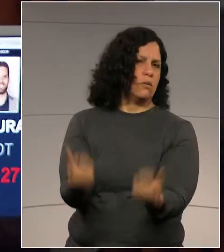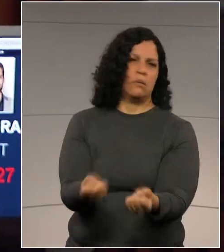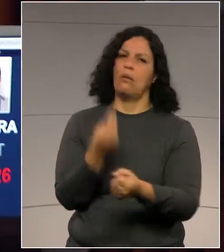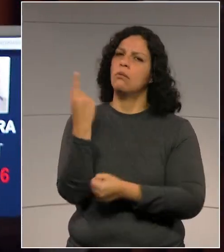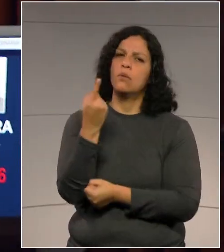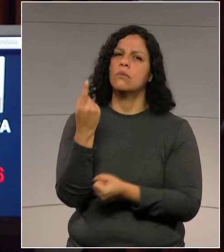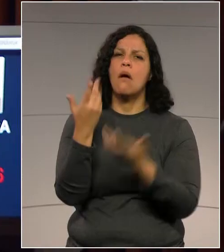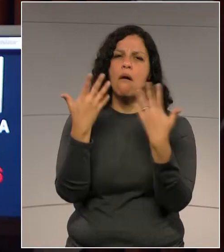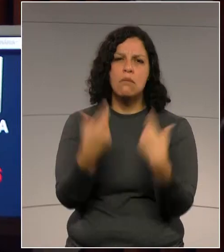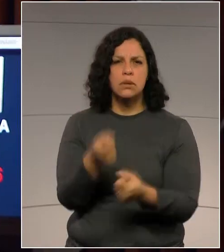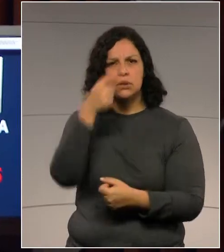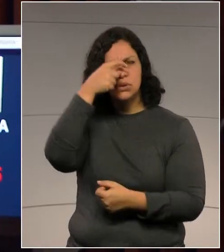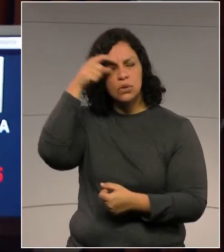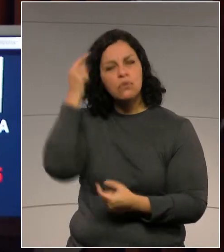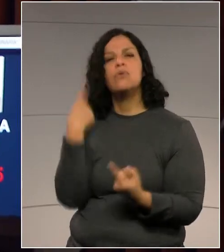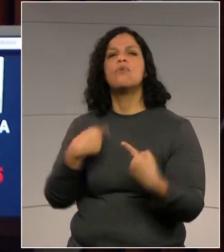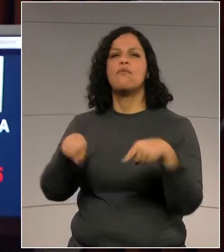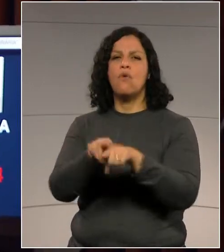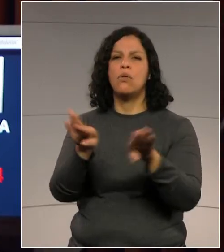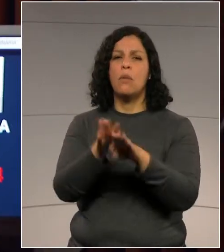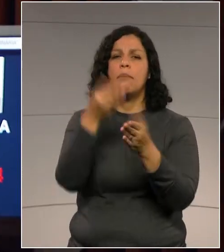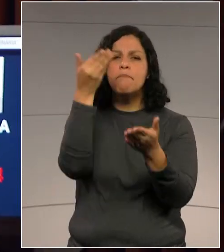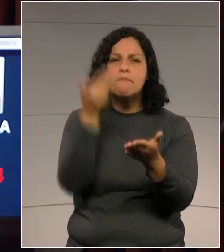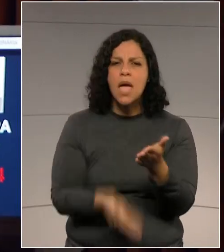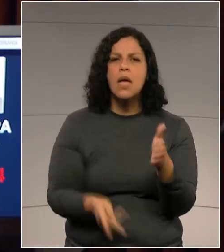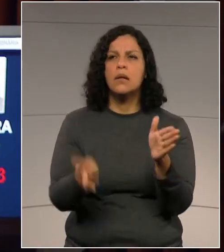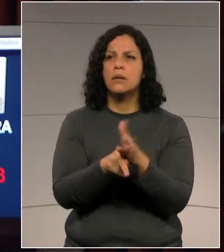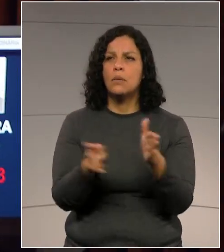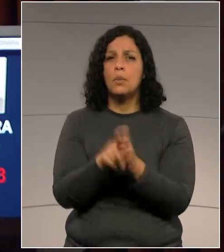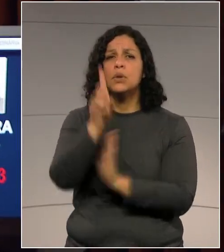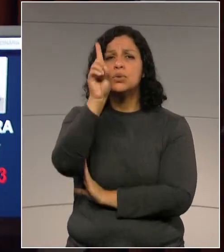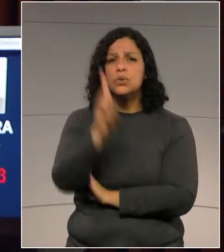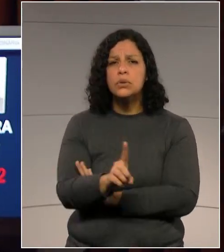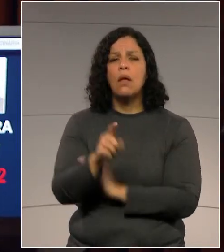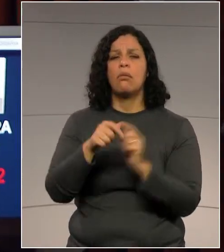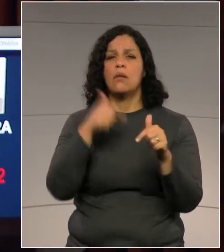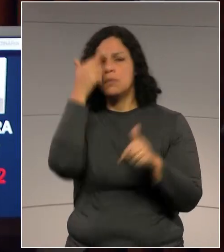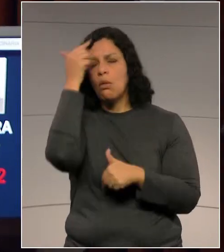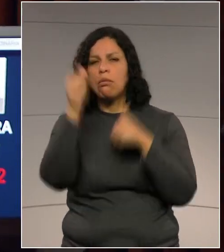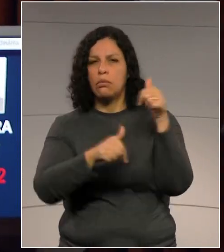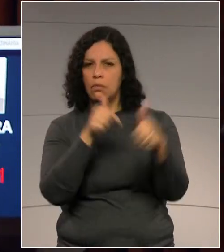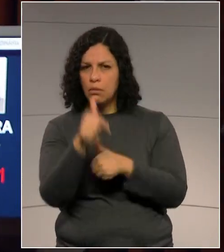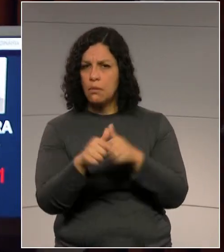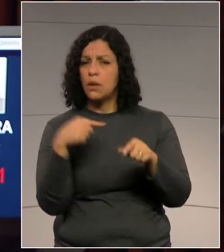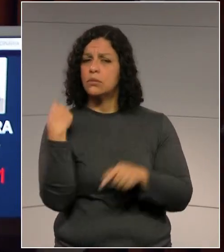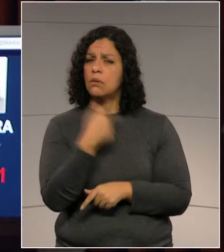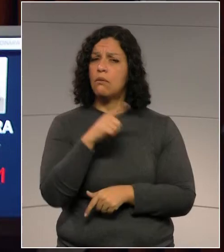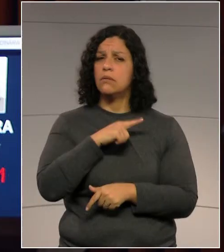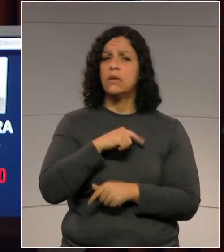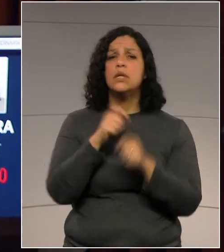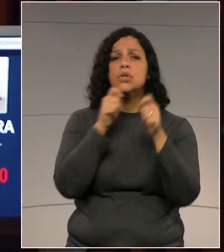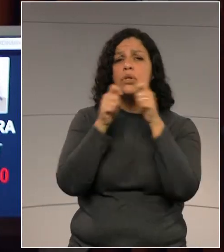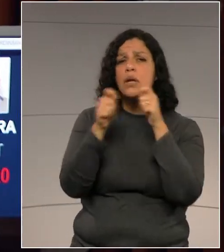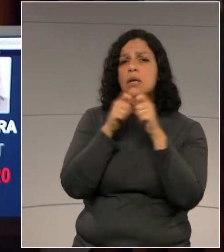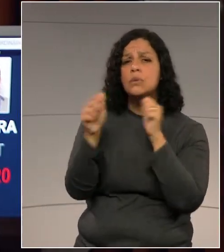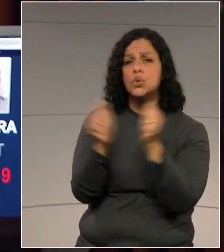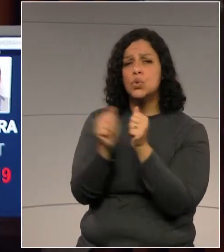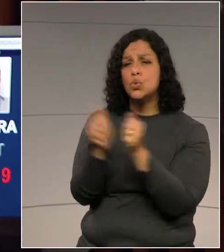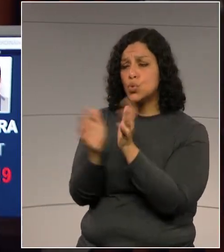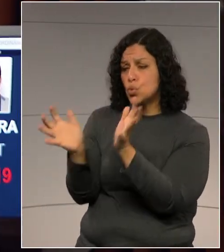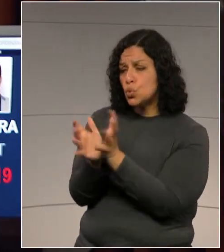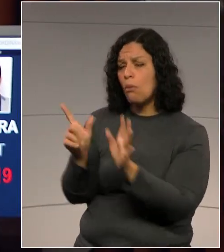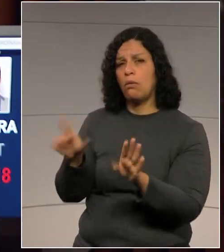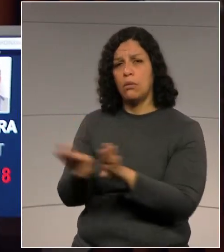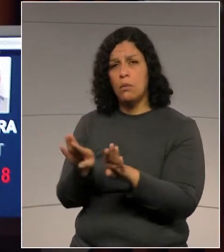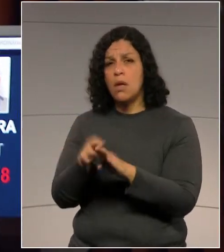Frutti, mais esse retrocesso, mais essa perda de direitos dos trabalhadores. Todos nós temos jornalistas em nossos mandatos,